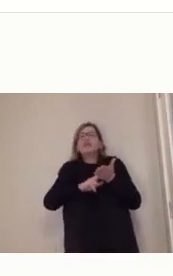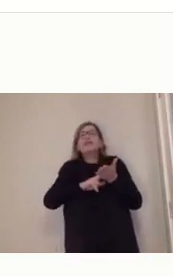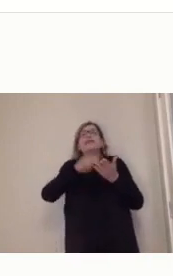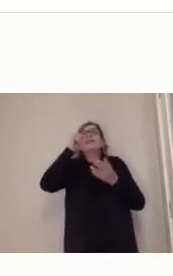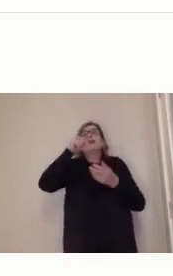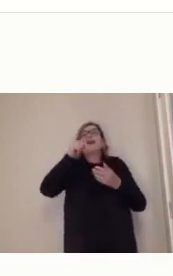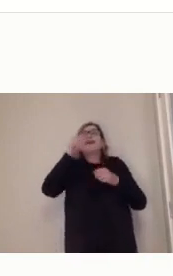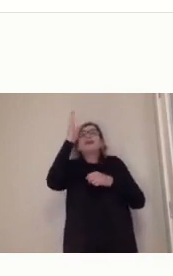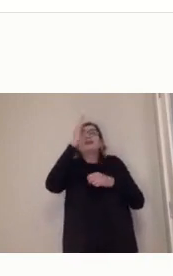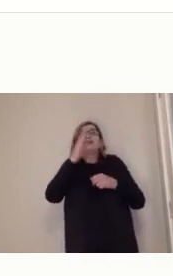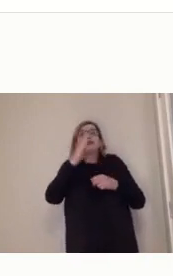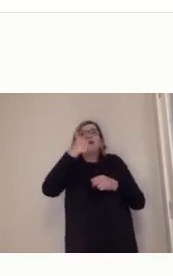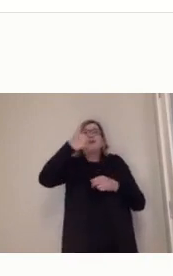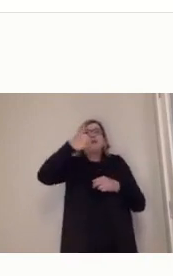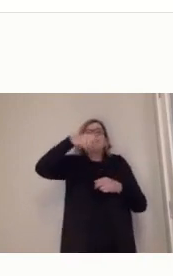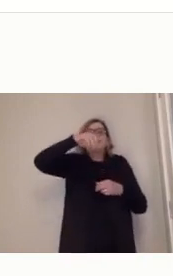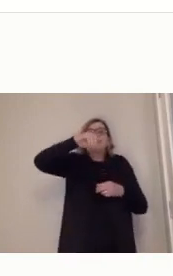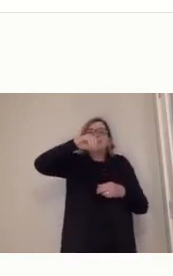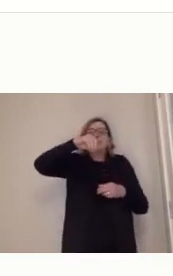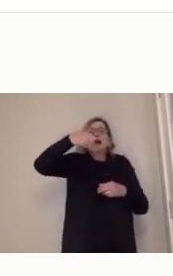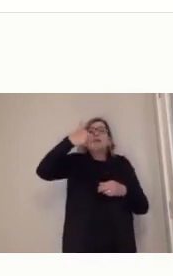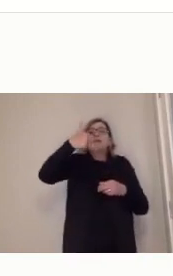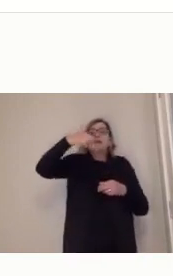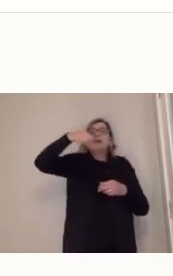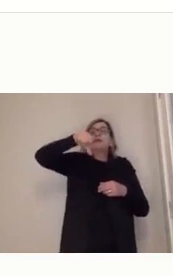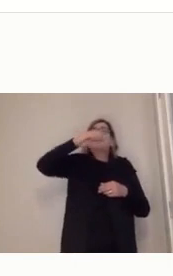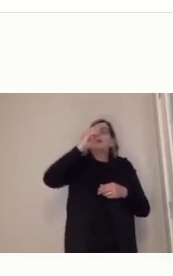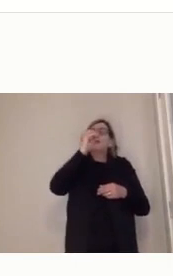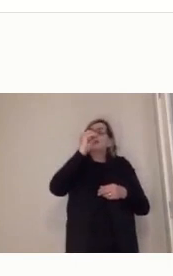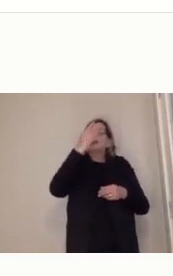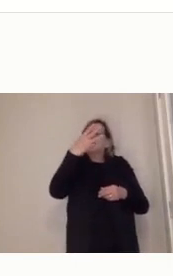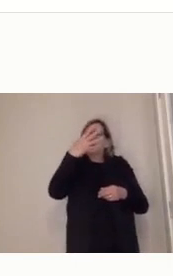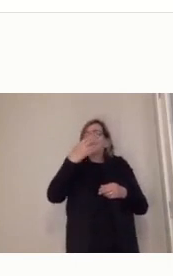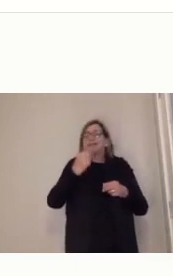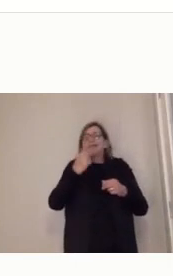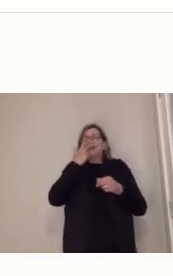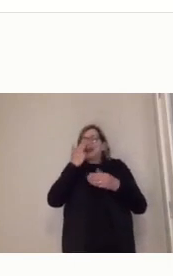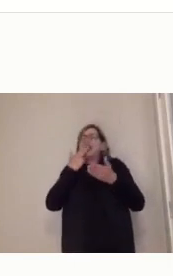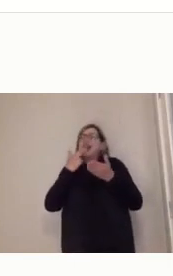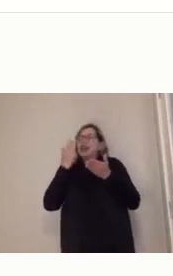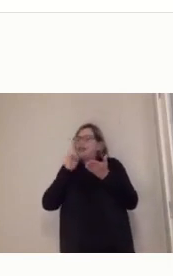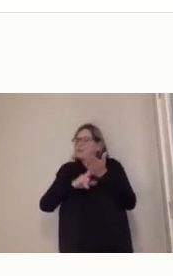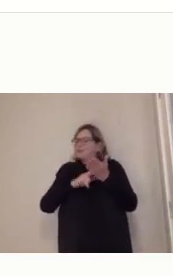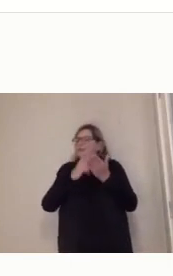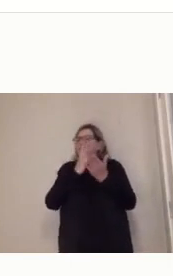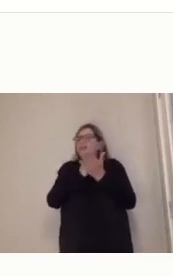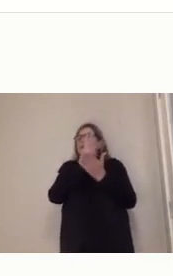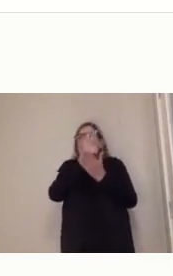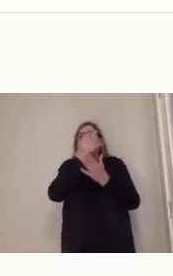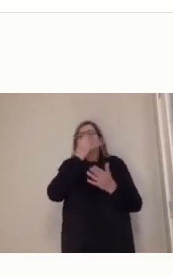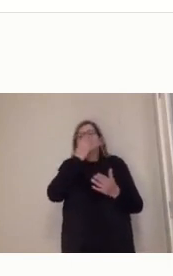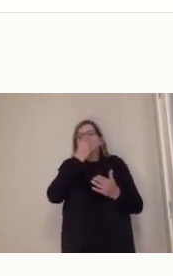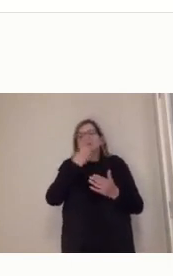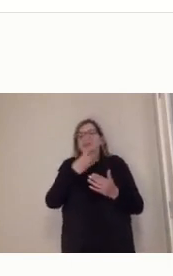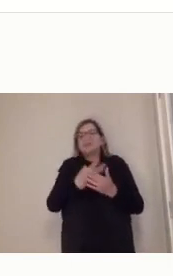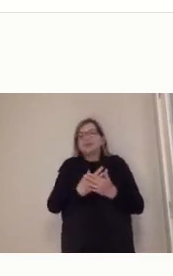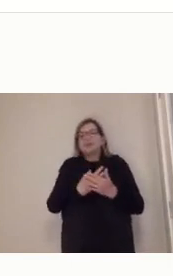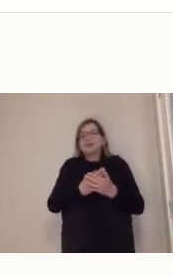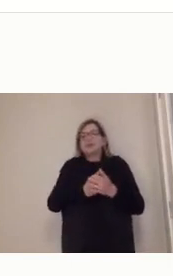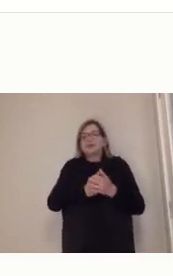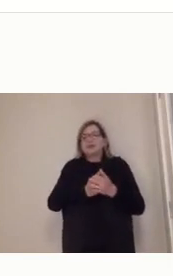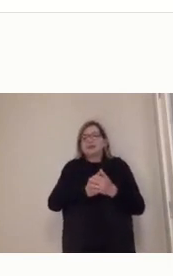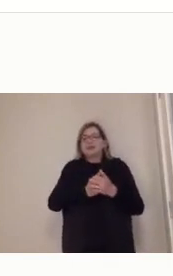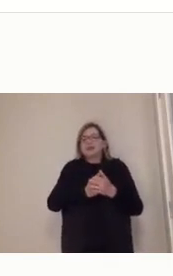fortemente aqui em Lencado no Brasil também, tá? Aí a gente tem essa segunda geração, que é a geração que